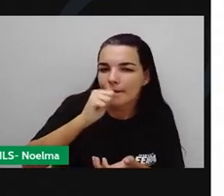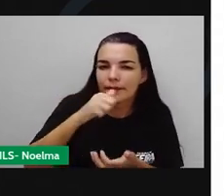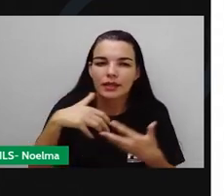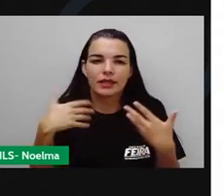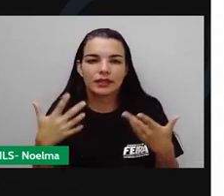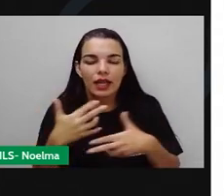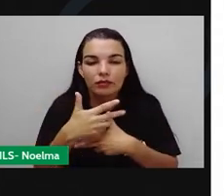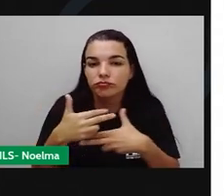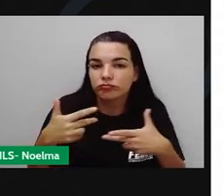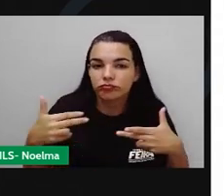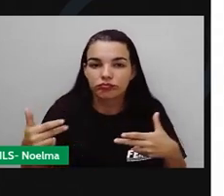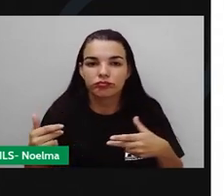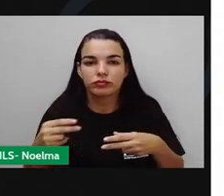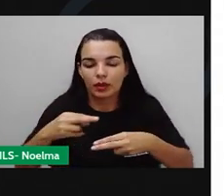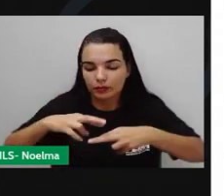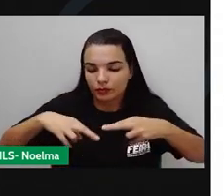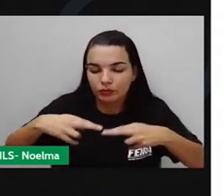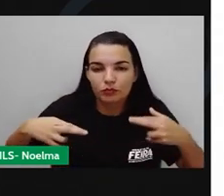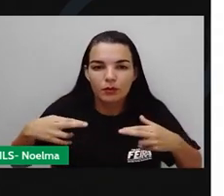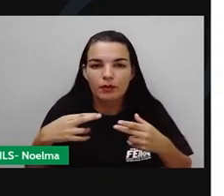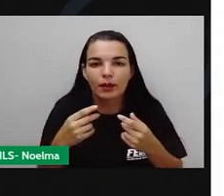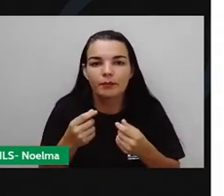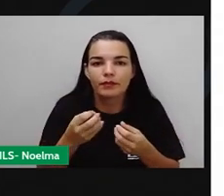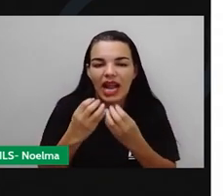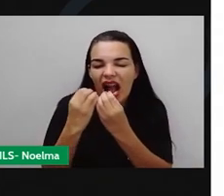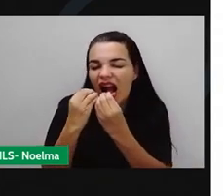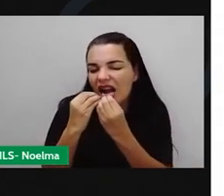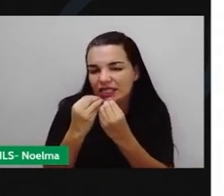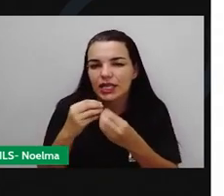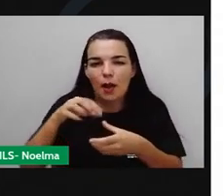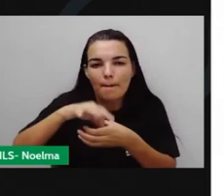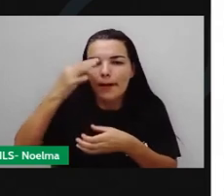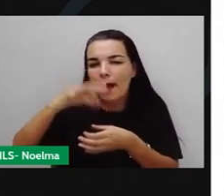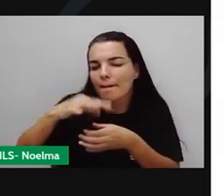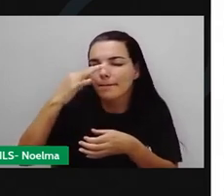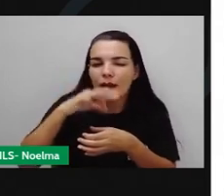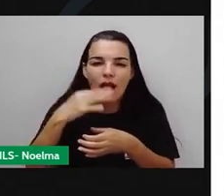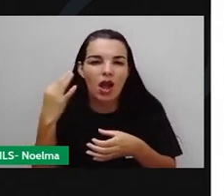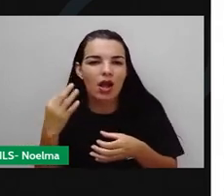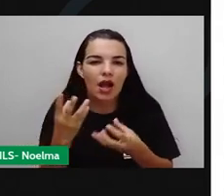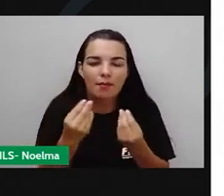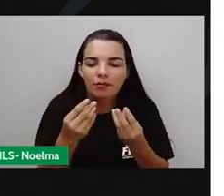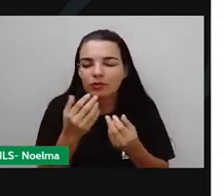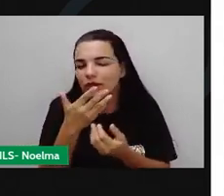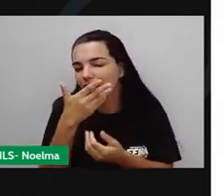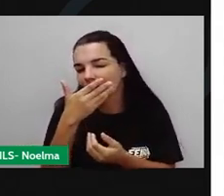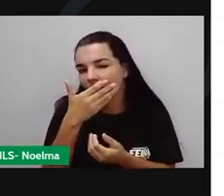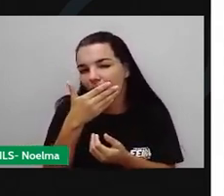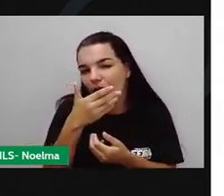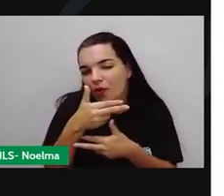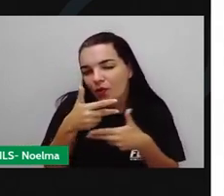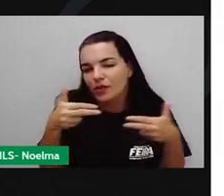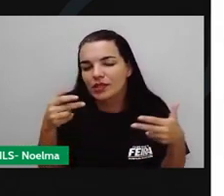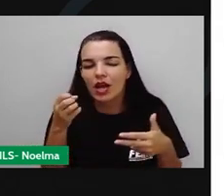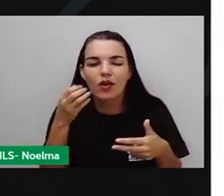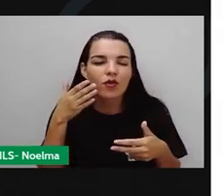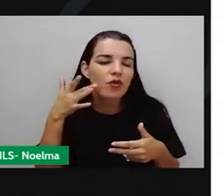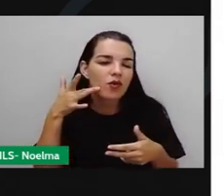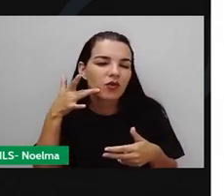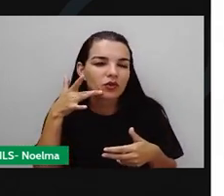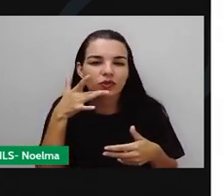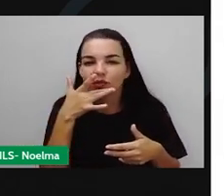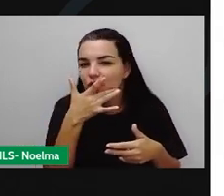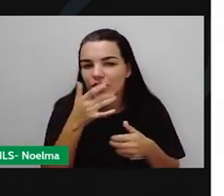biscoito de polvilho frito, cachorro quente, pipoca, rosca doce, bolo de fubá, bolo de amendoim. Ou